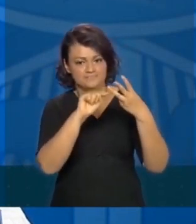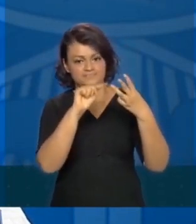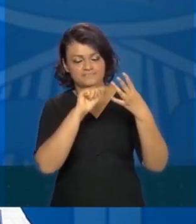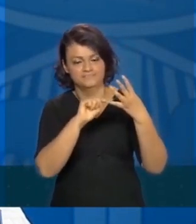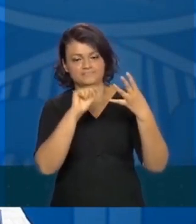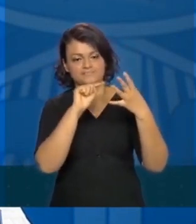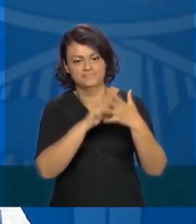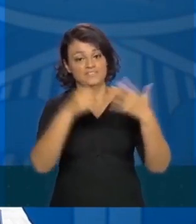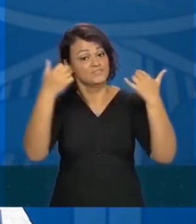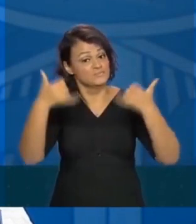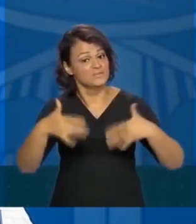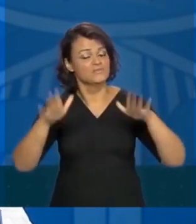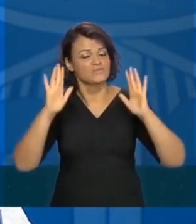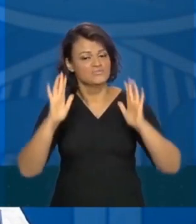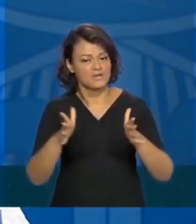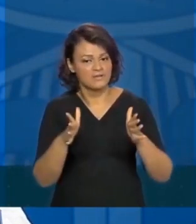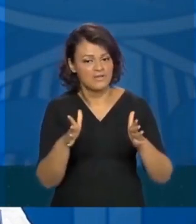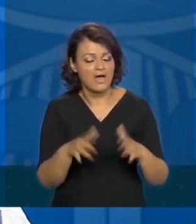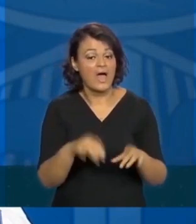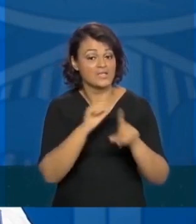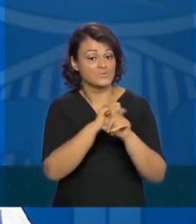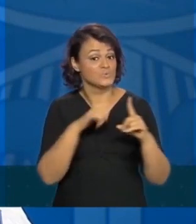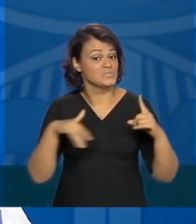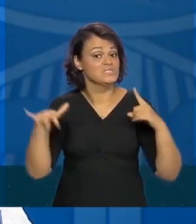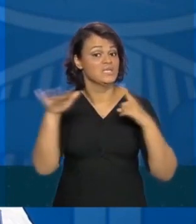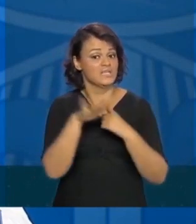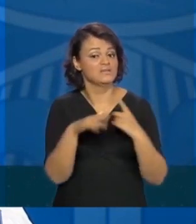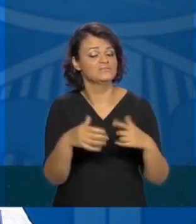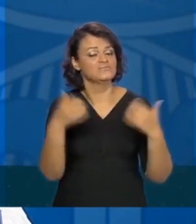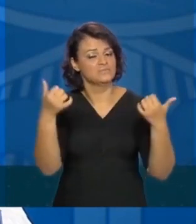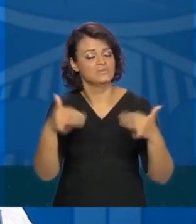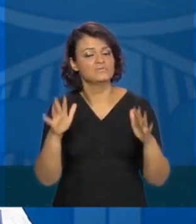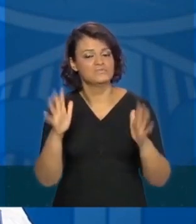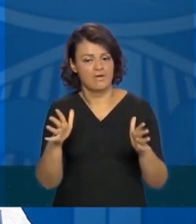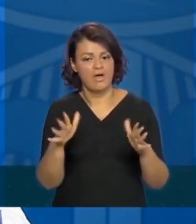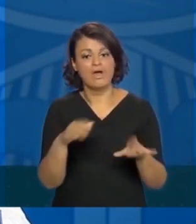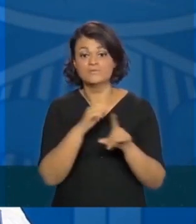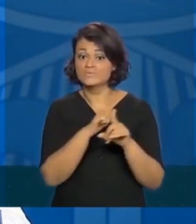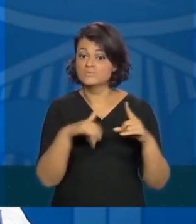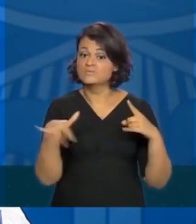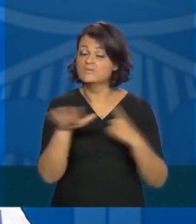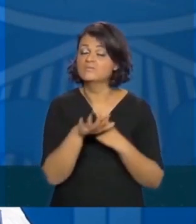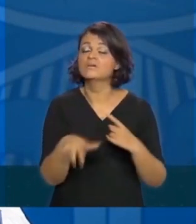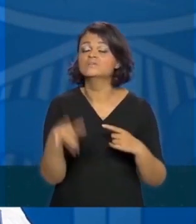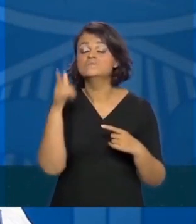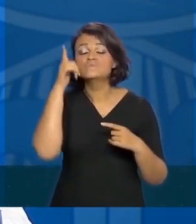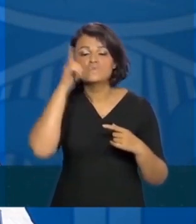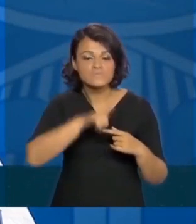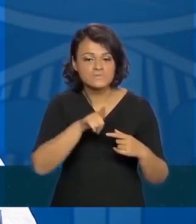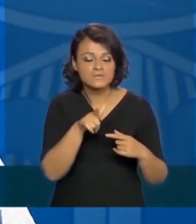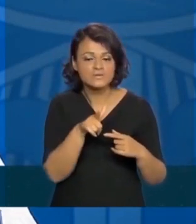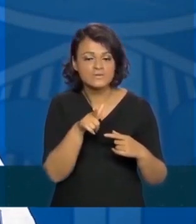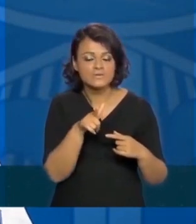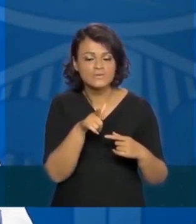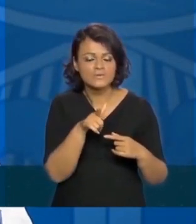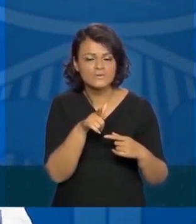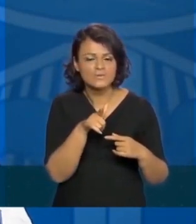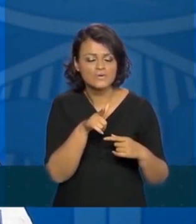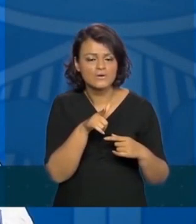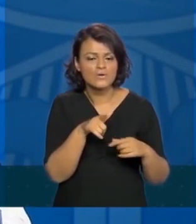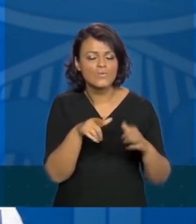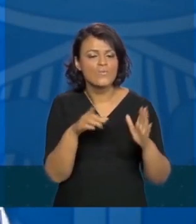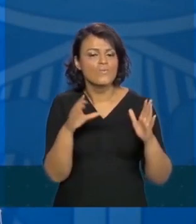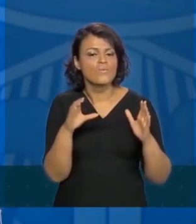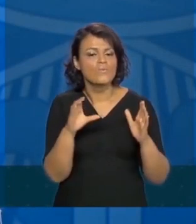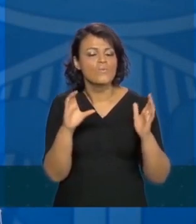ela está sendo escrita pela sociedade. As sociedades que conseguiram um código de